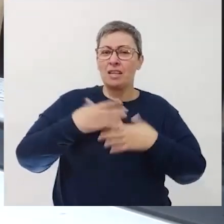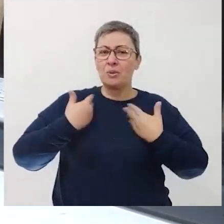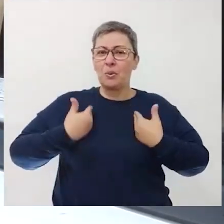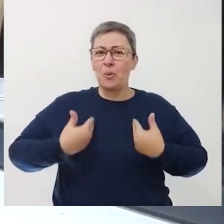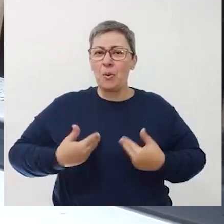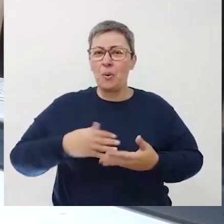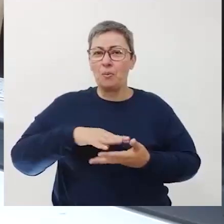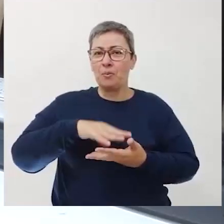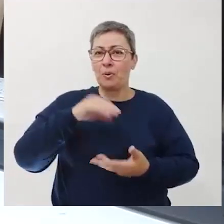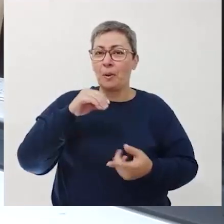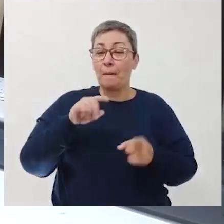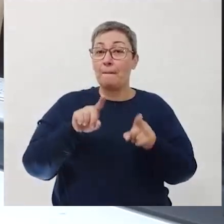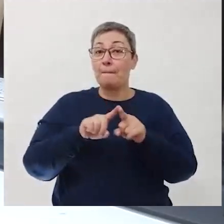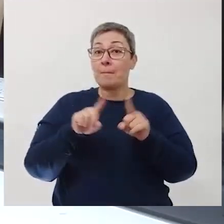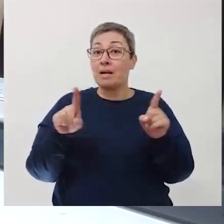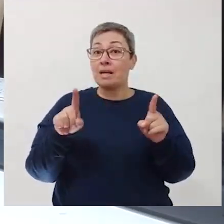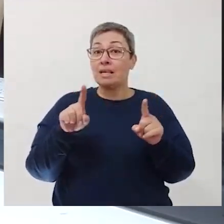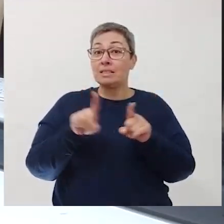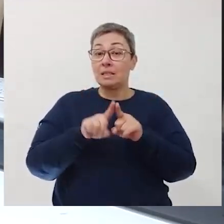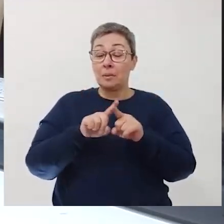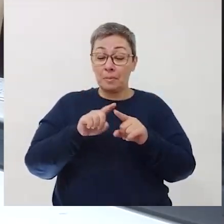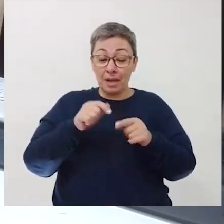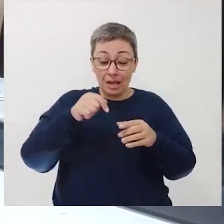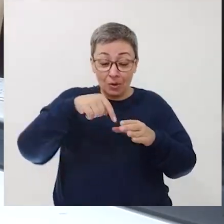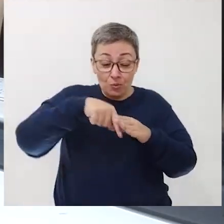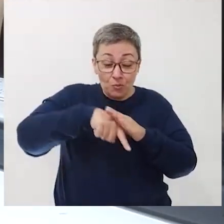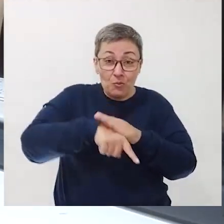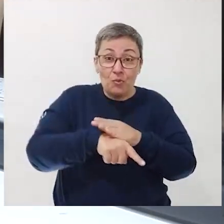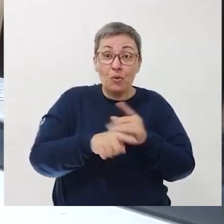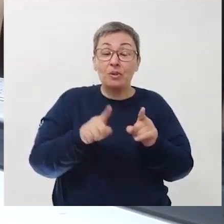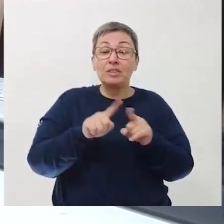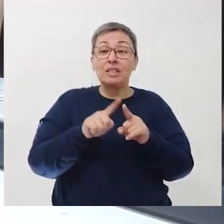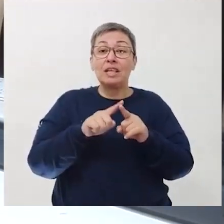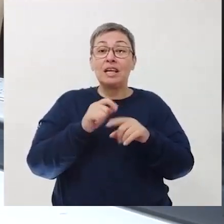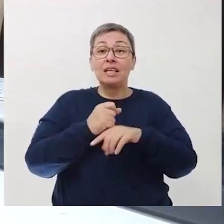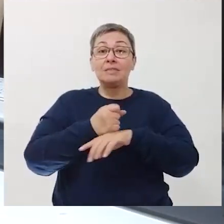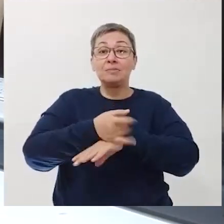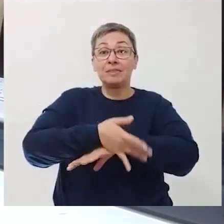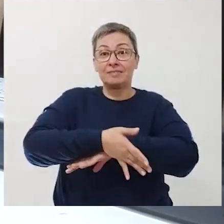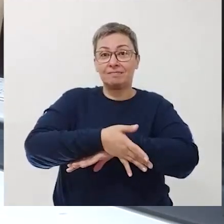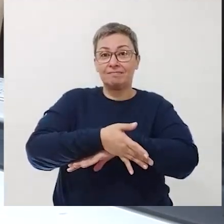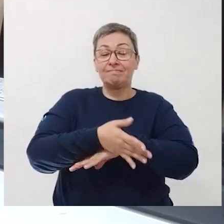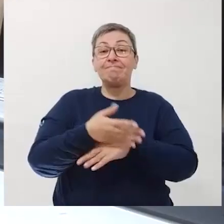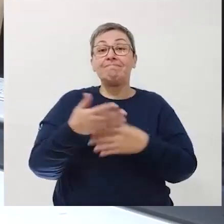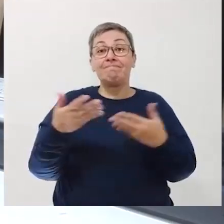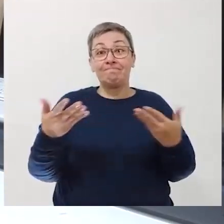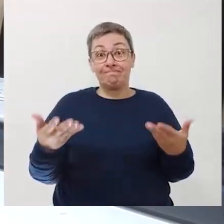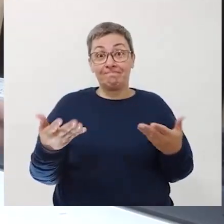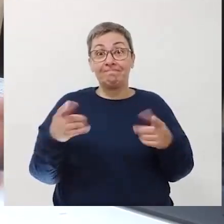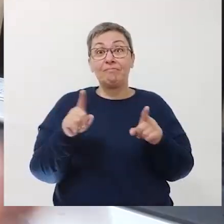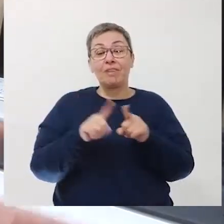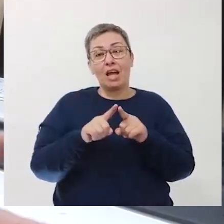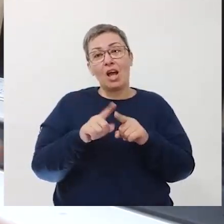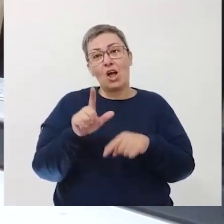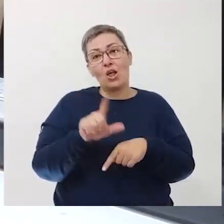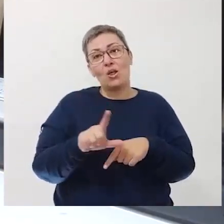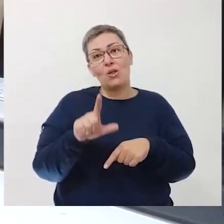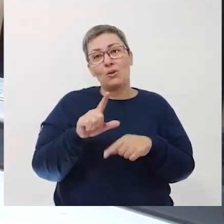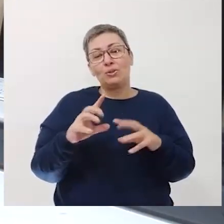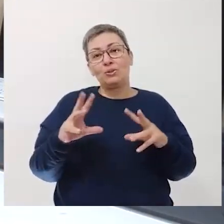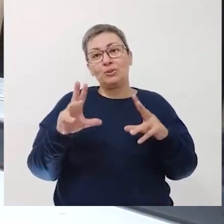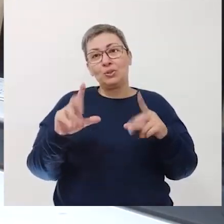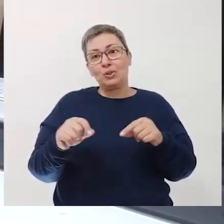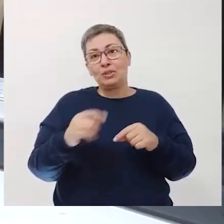da alma. Mas também tinha lá no fundinho da caixa a esperança. Evidente,